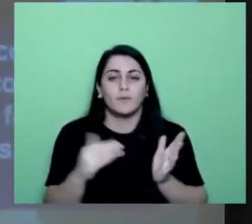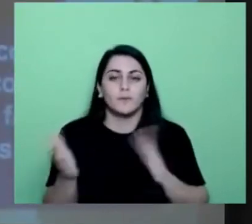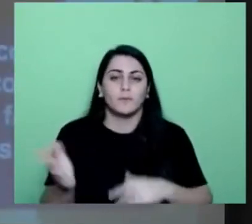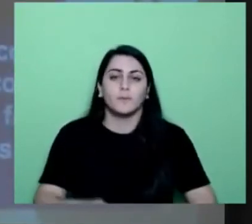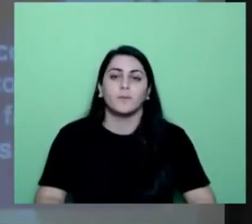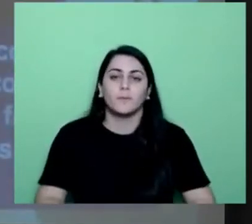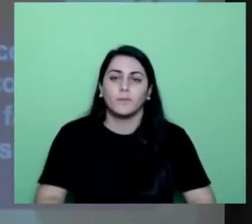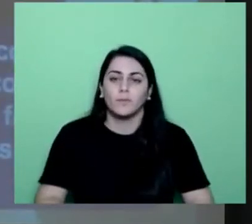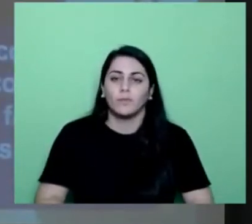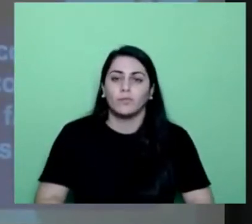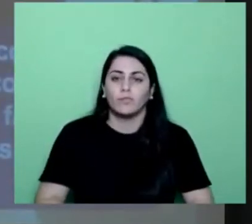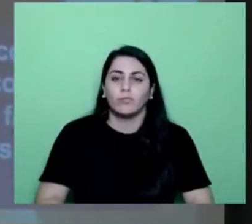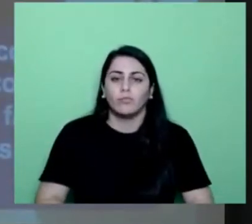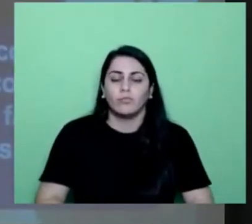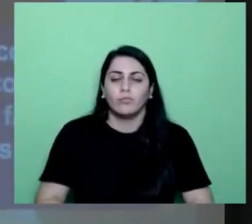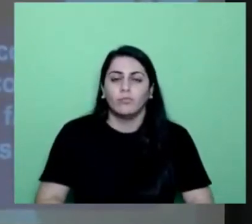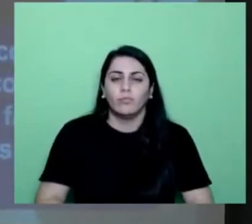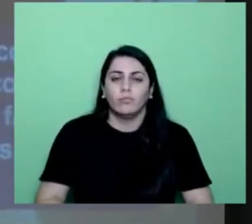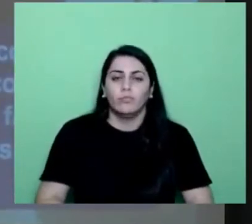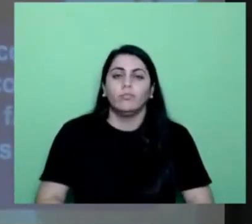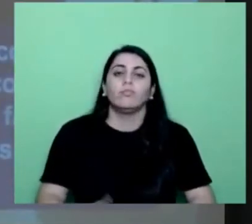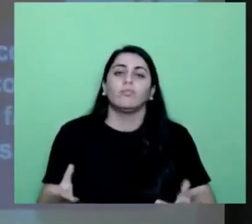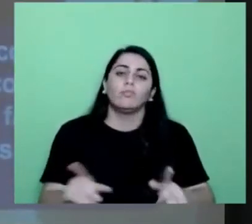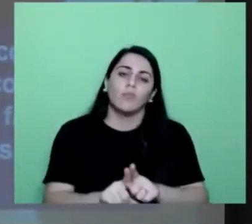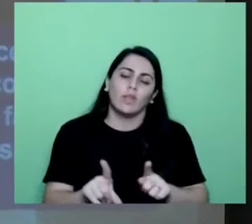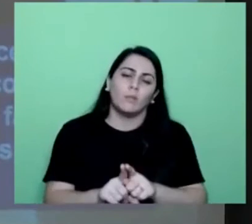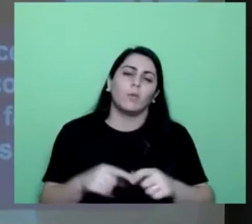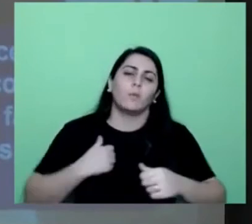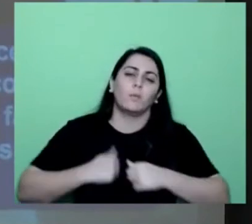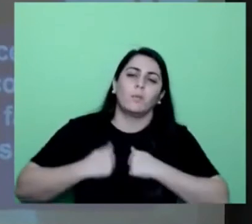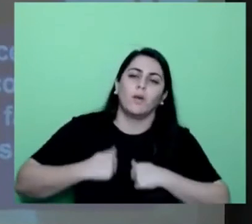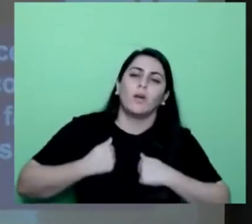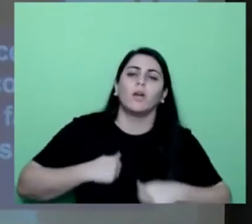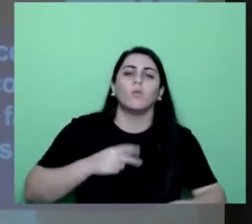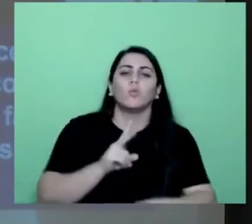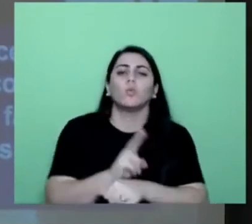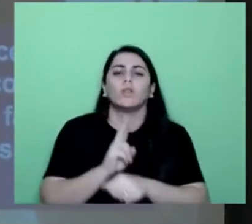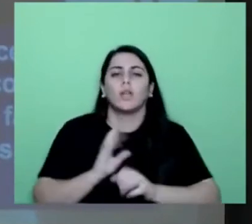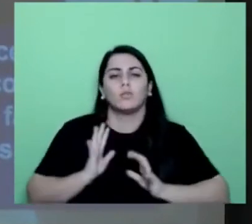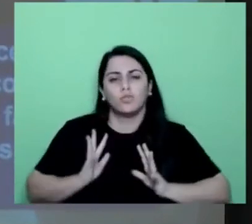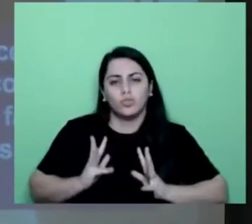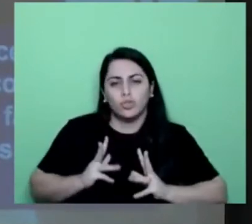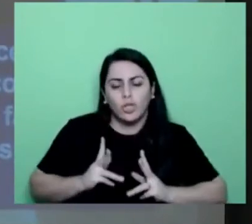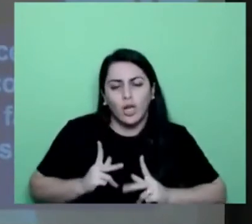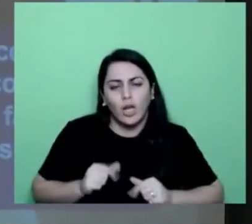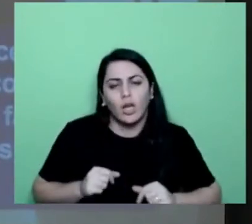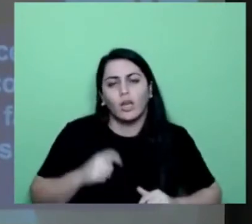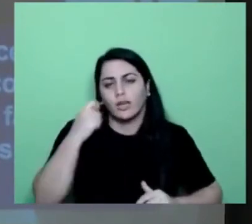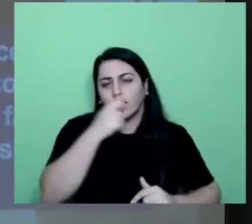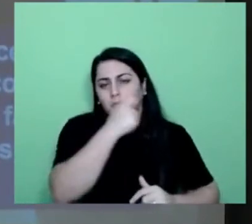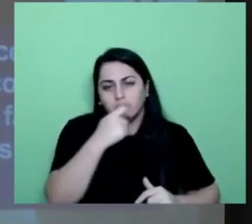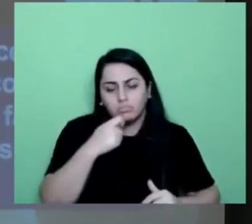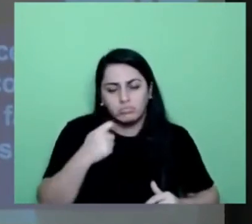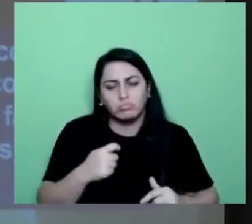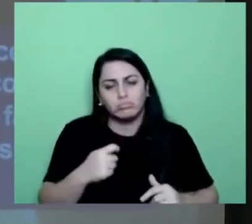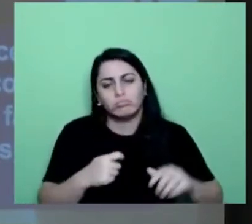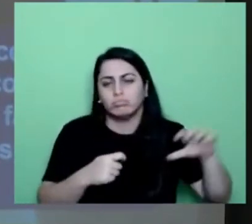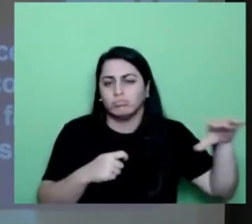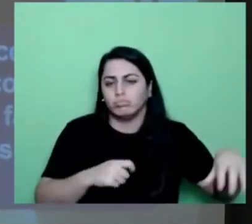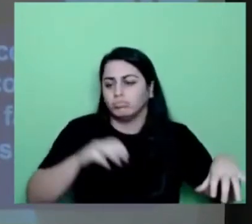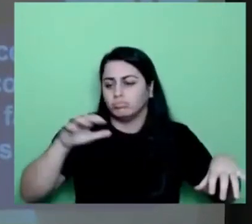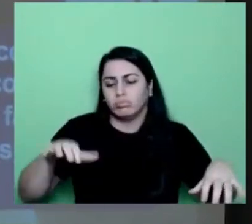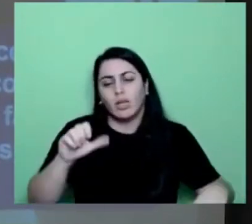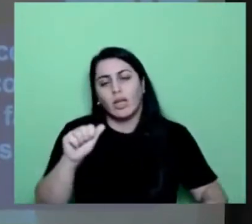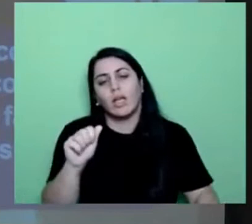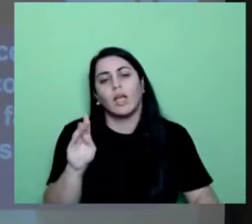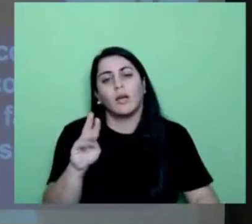Próximo. Oferecer banho, claro, ações, cuidados de higiene, isso tanto num serviço como no outro, tanto no abrigo